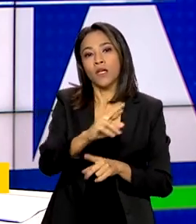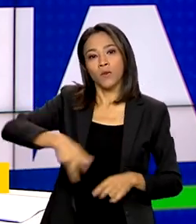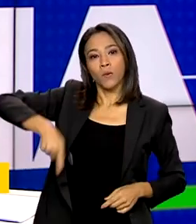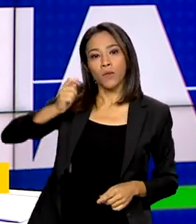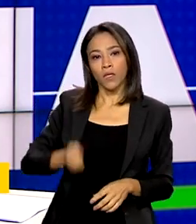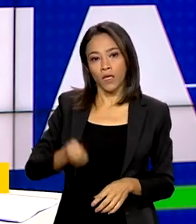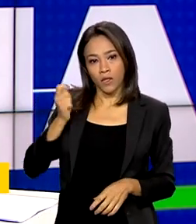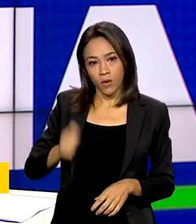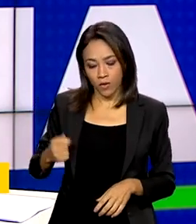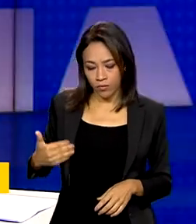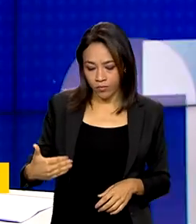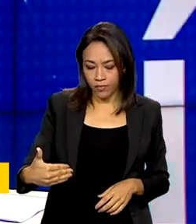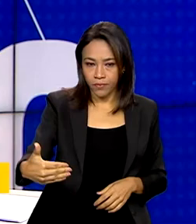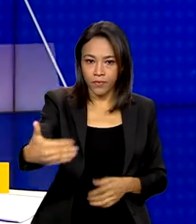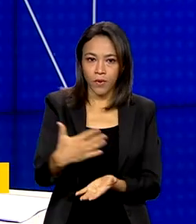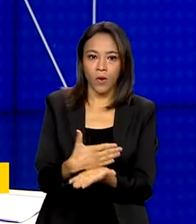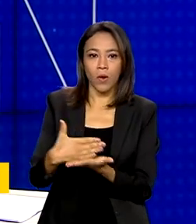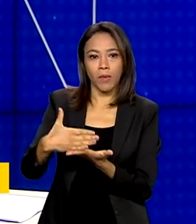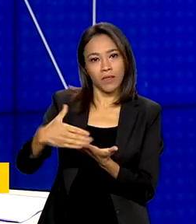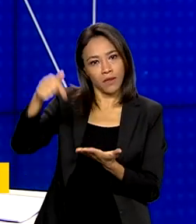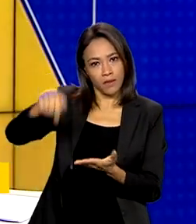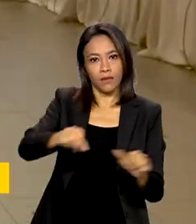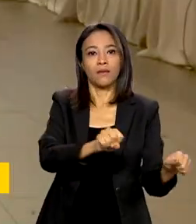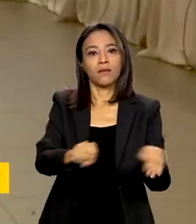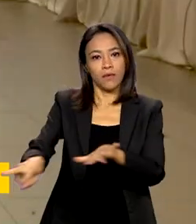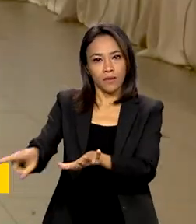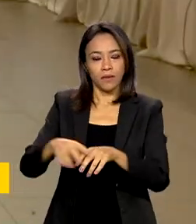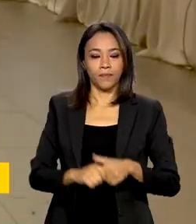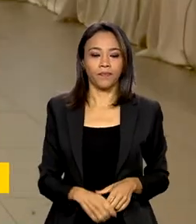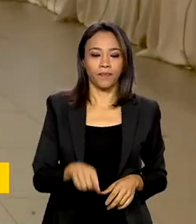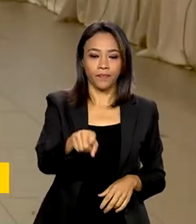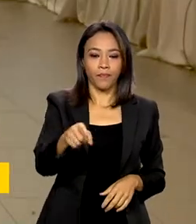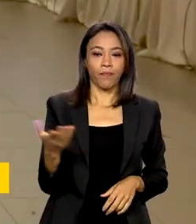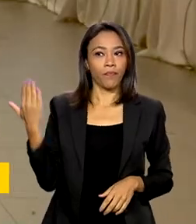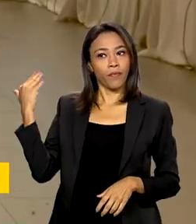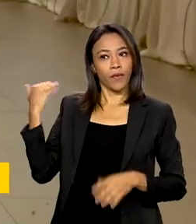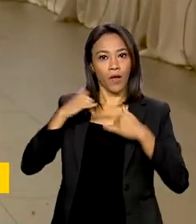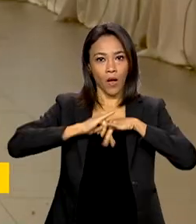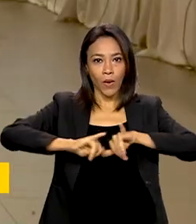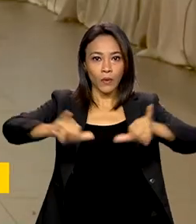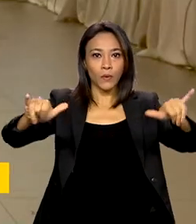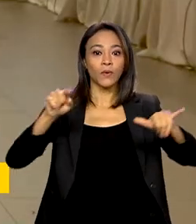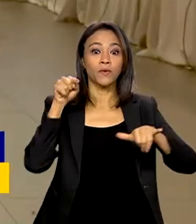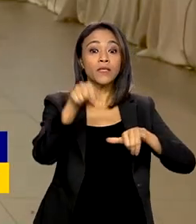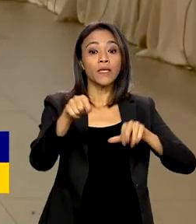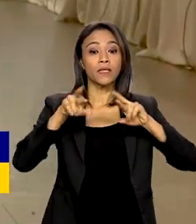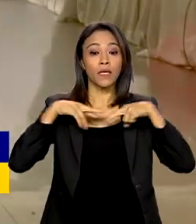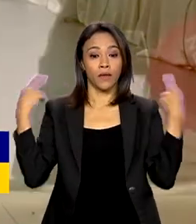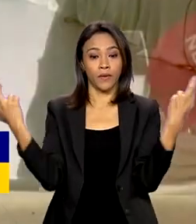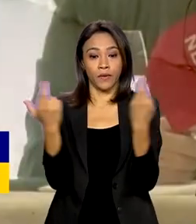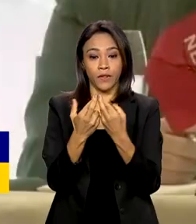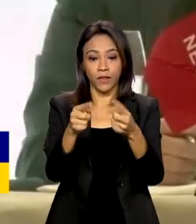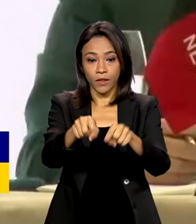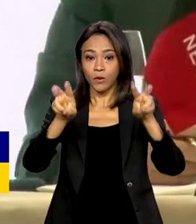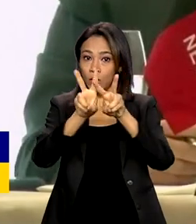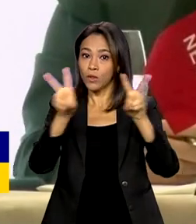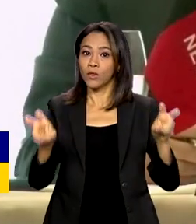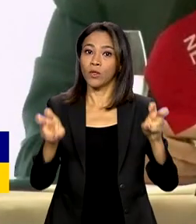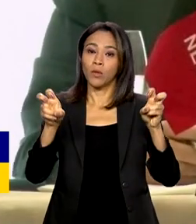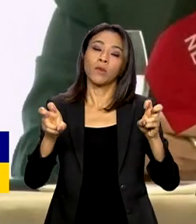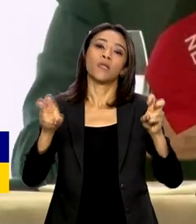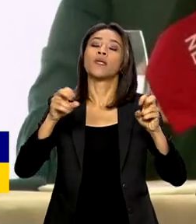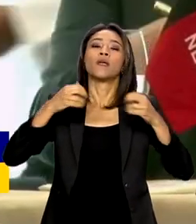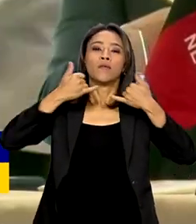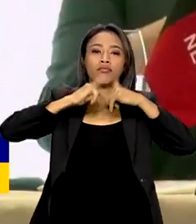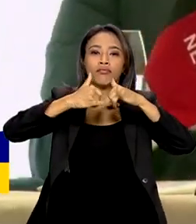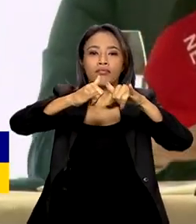estão previstos para começar neste semestre. O anúncio foi feito durante uma reunião sobre energias renováveis